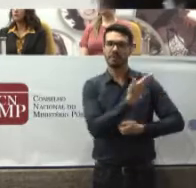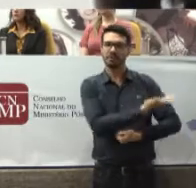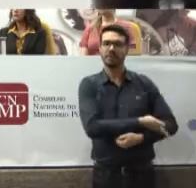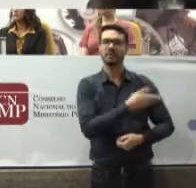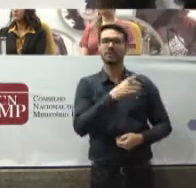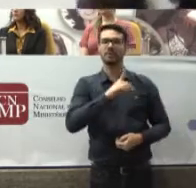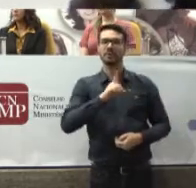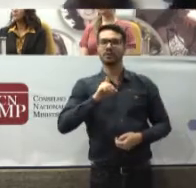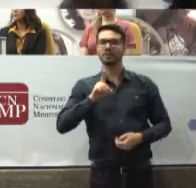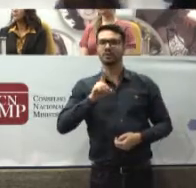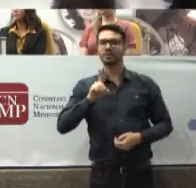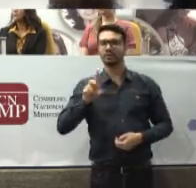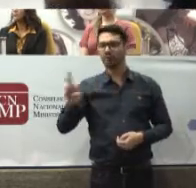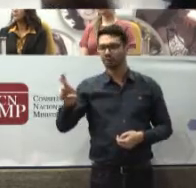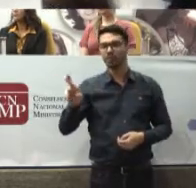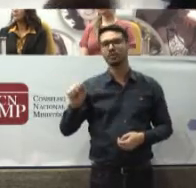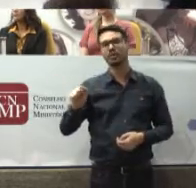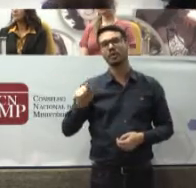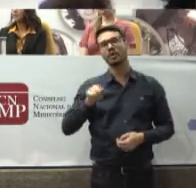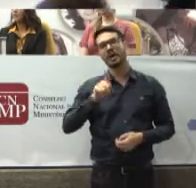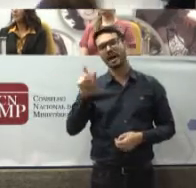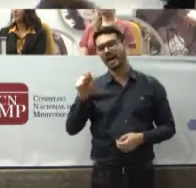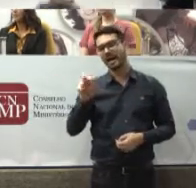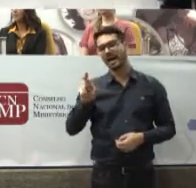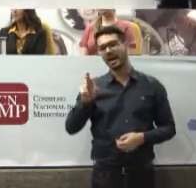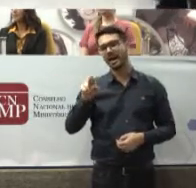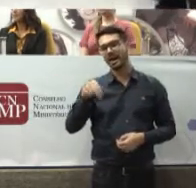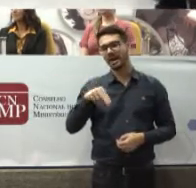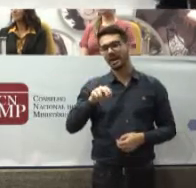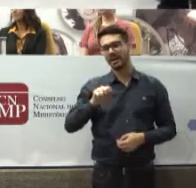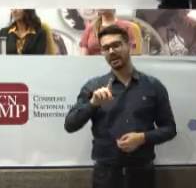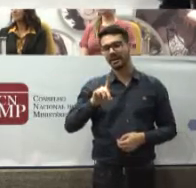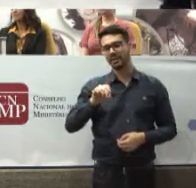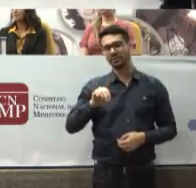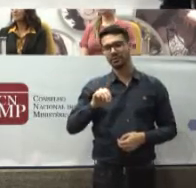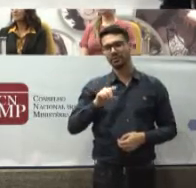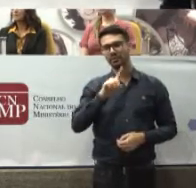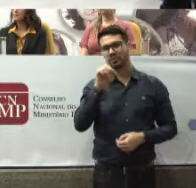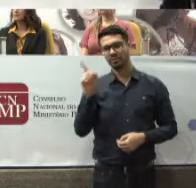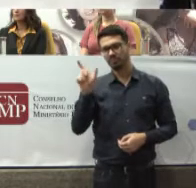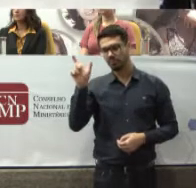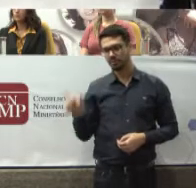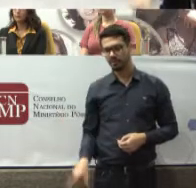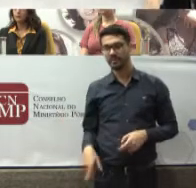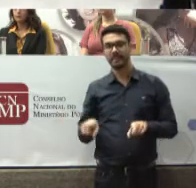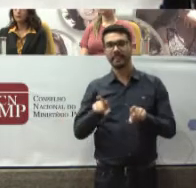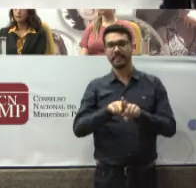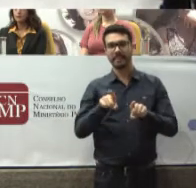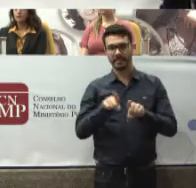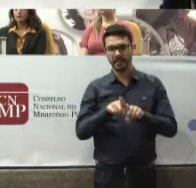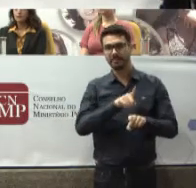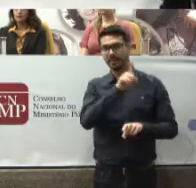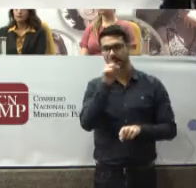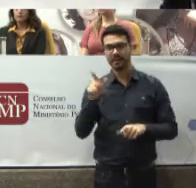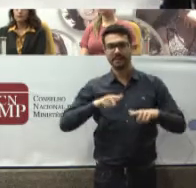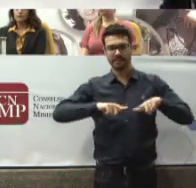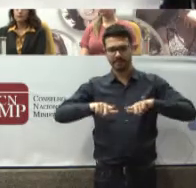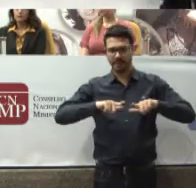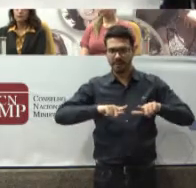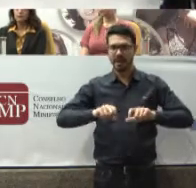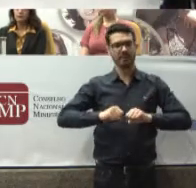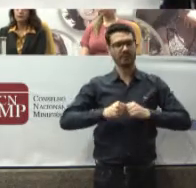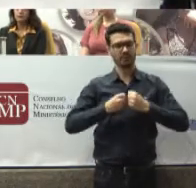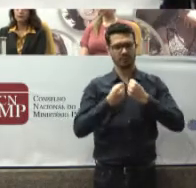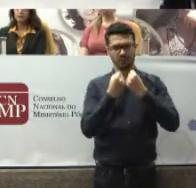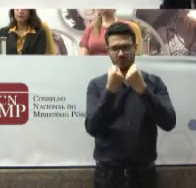Ocepian Membro do Conselho Nacional de Justiça Que também ali tem feito um grande esforço